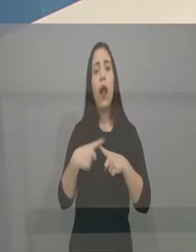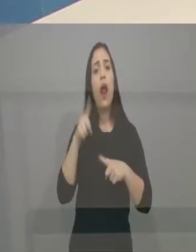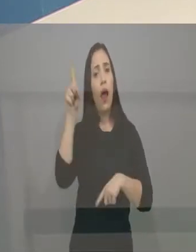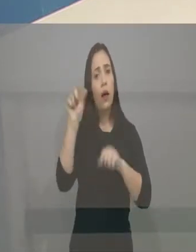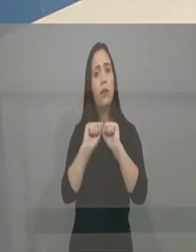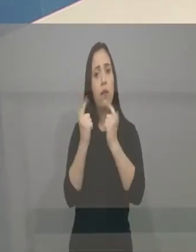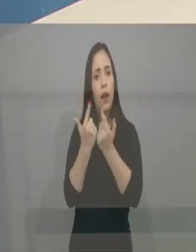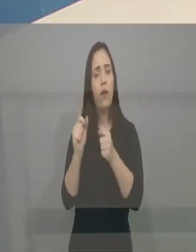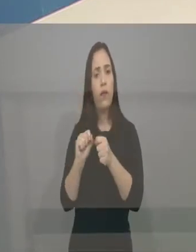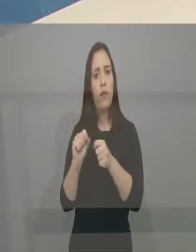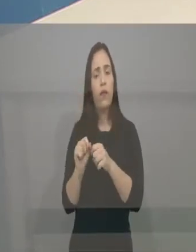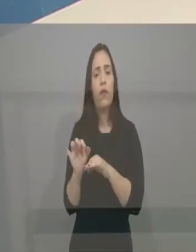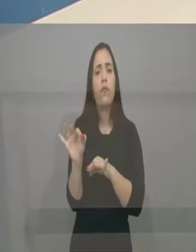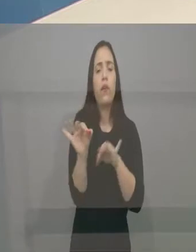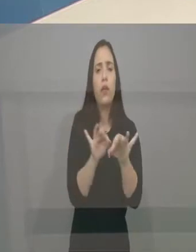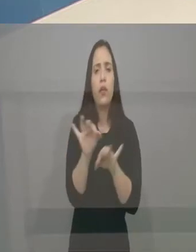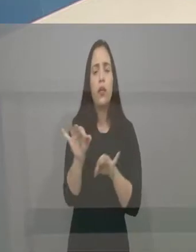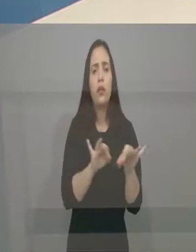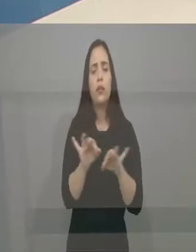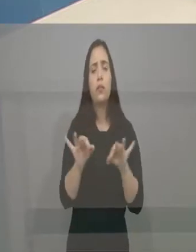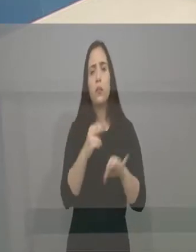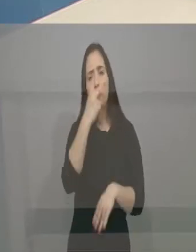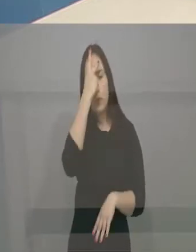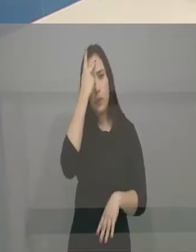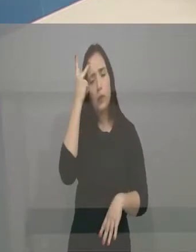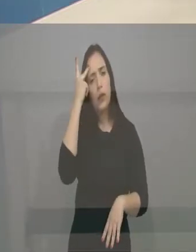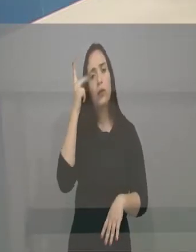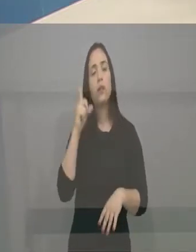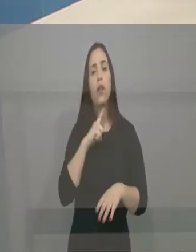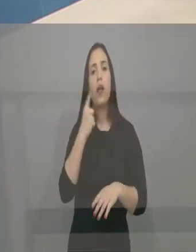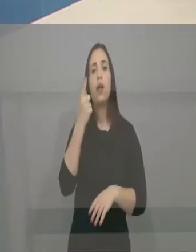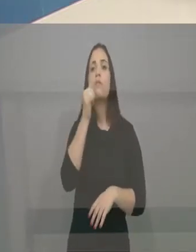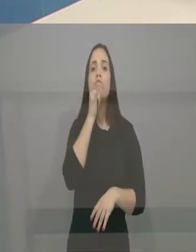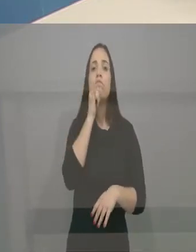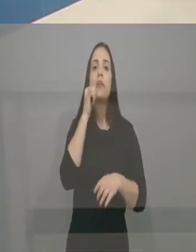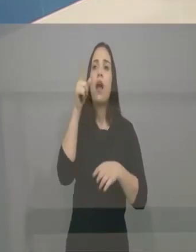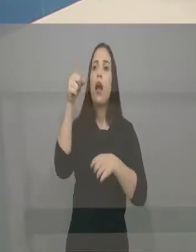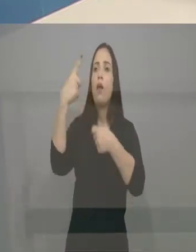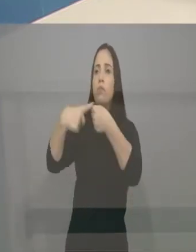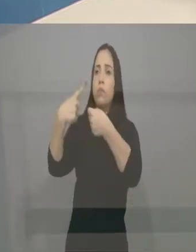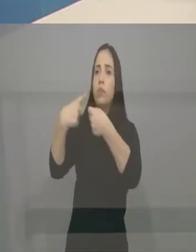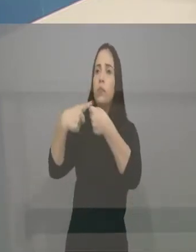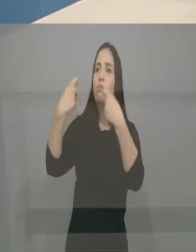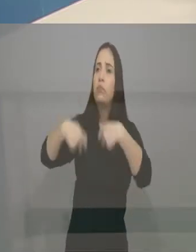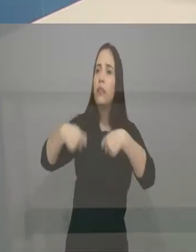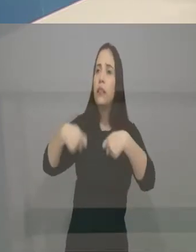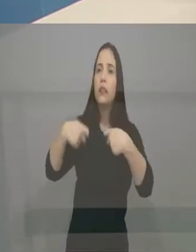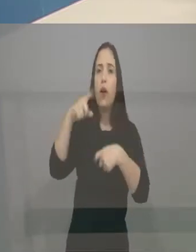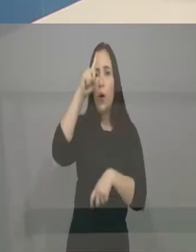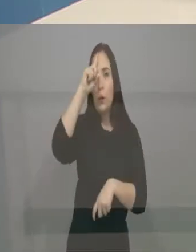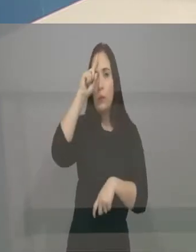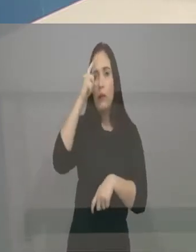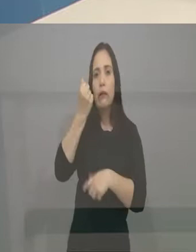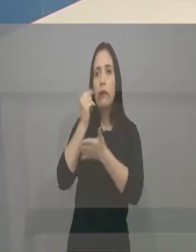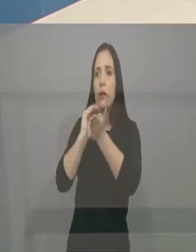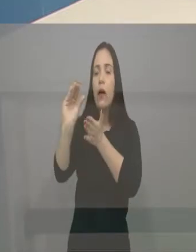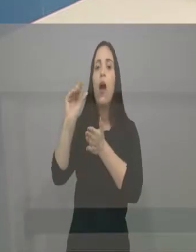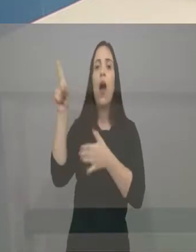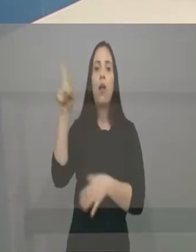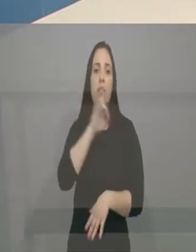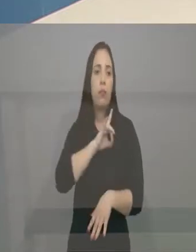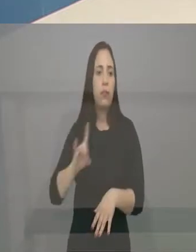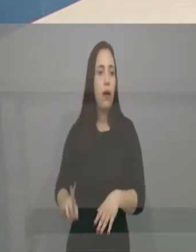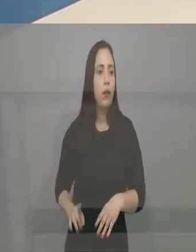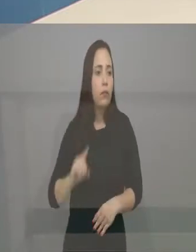Assembleia está fazendo isso também, né? Muita gente está botando... Tem um hospital no interior do Estado, está precisando de um aporte para a sobrevivência. Então, o deputado se